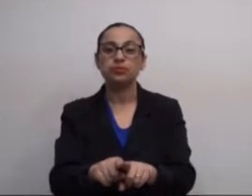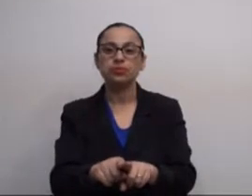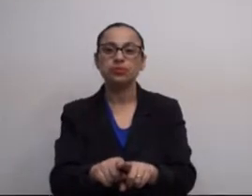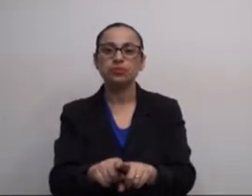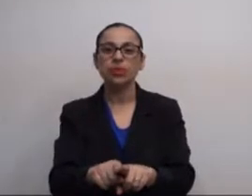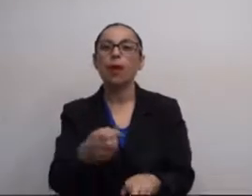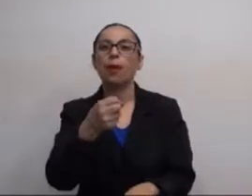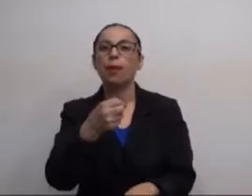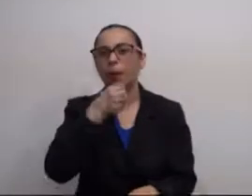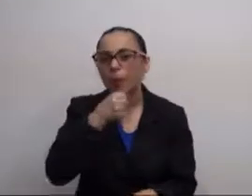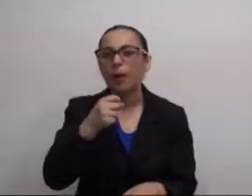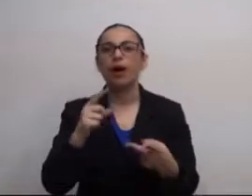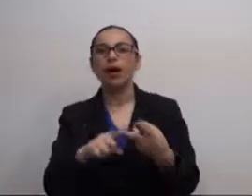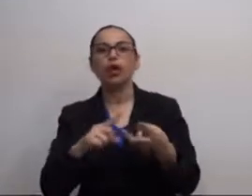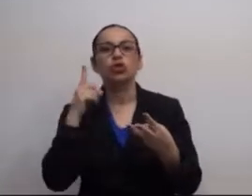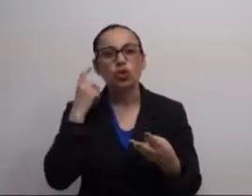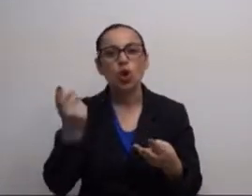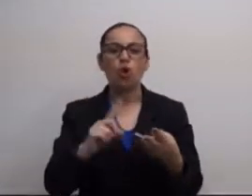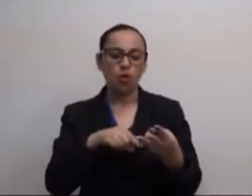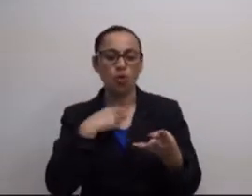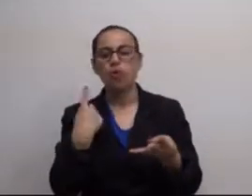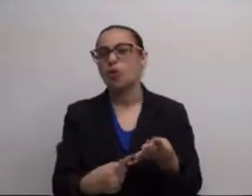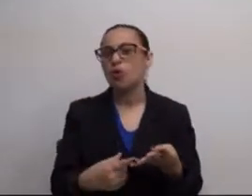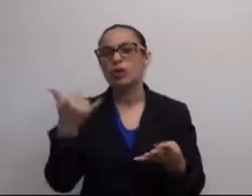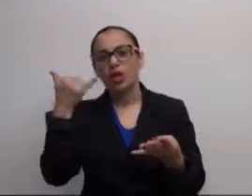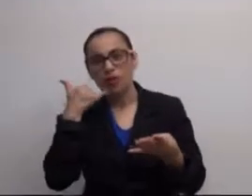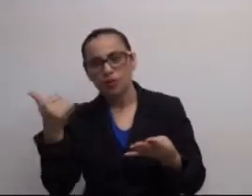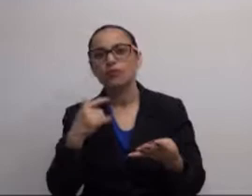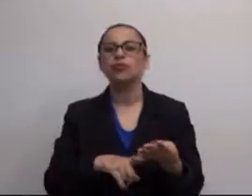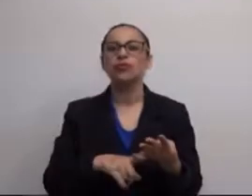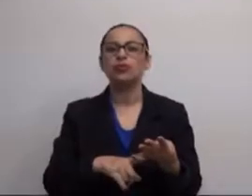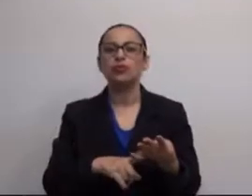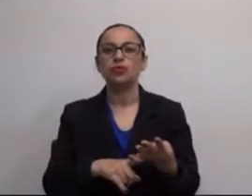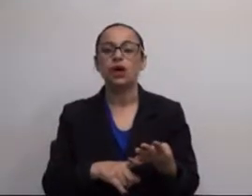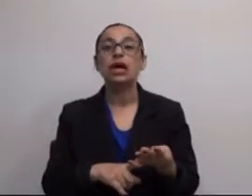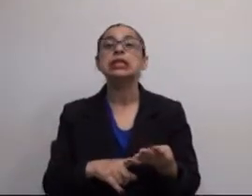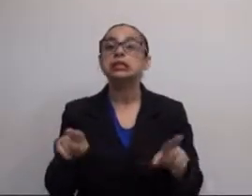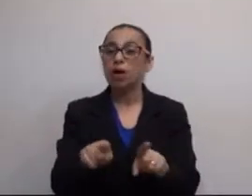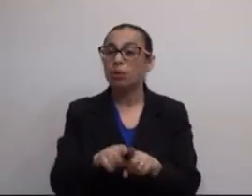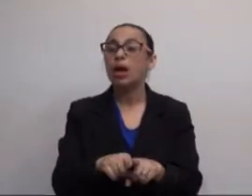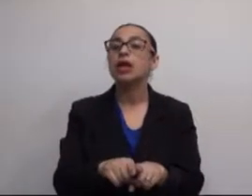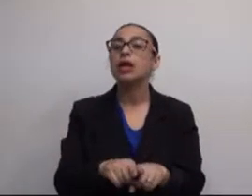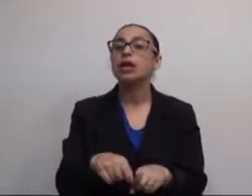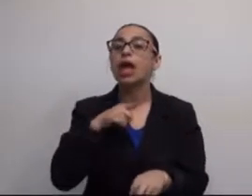eles têm acesso também a microfones, sons,